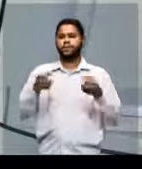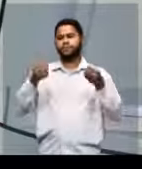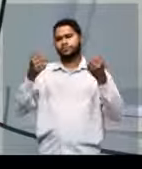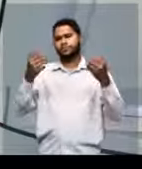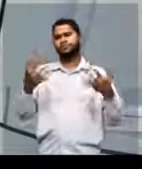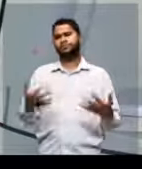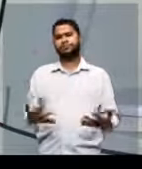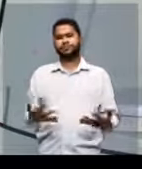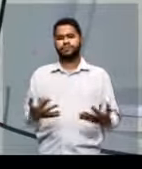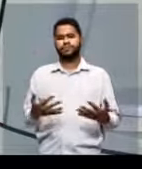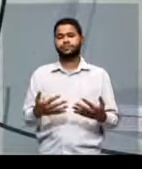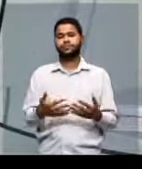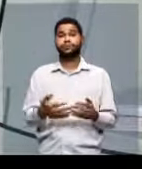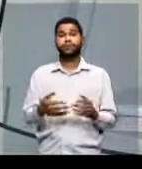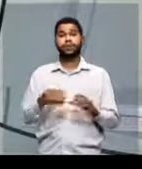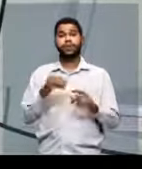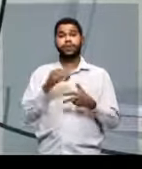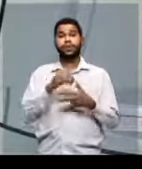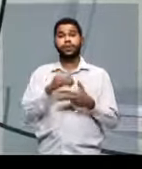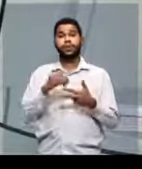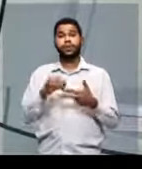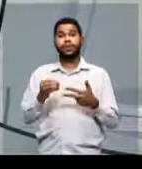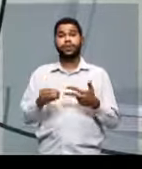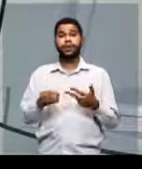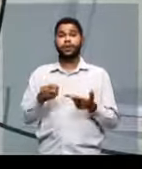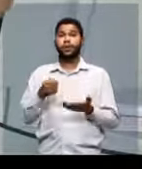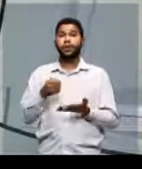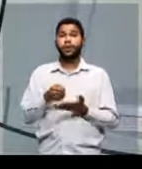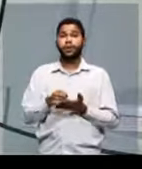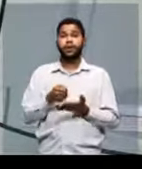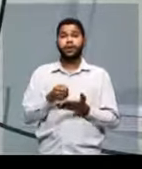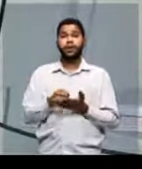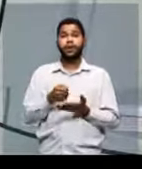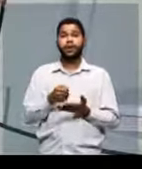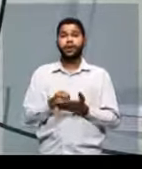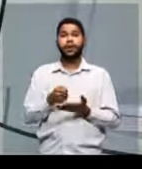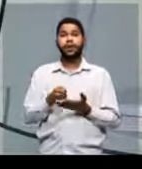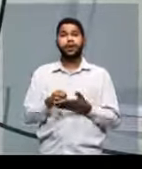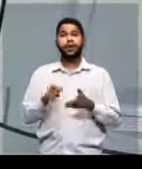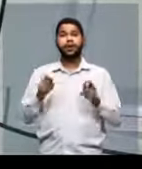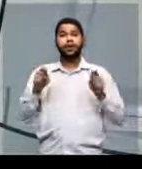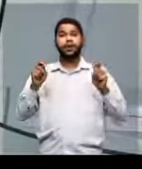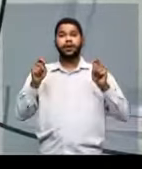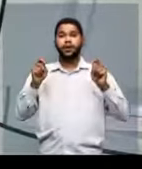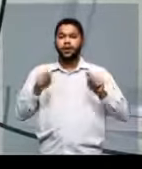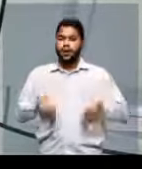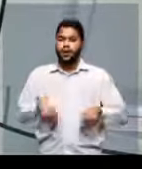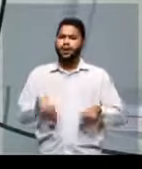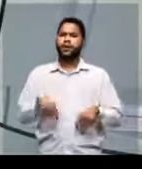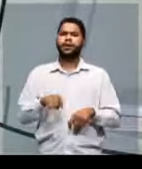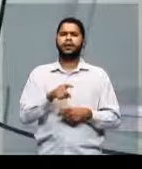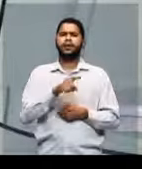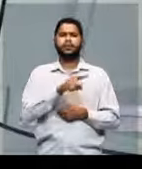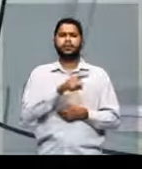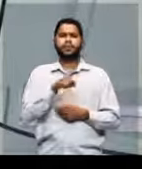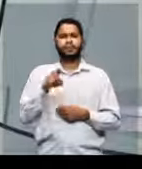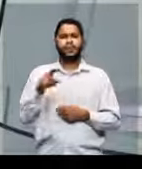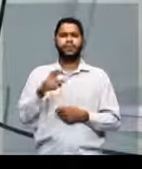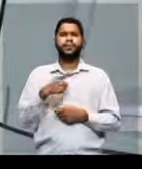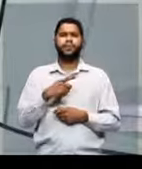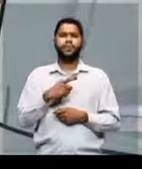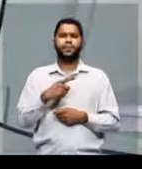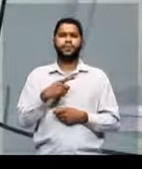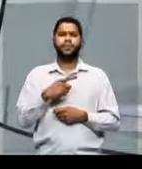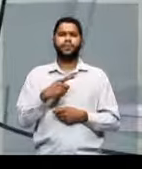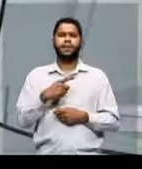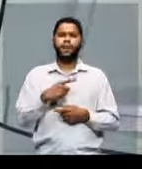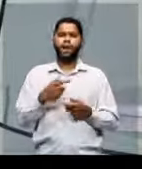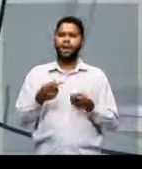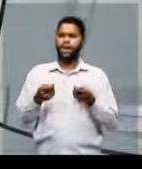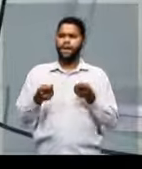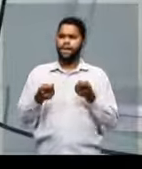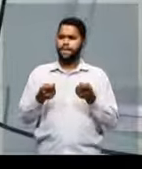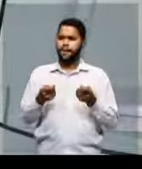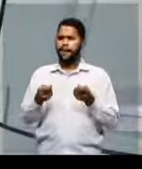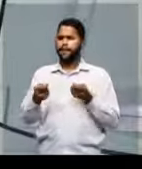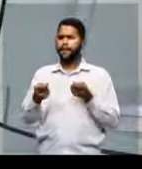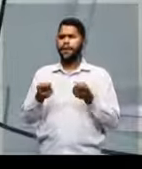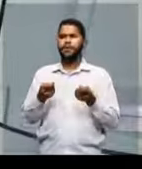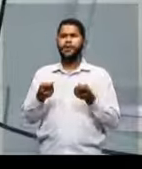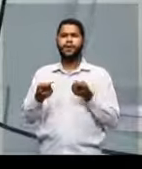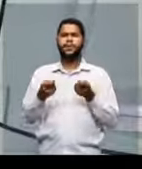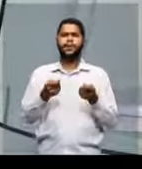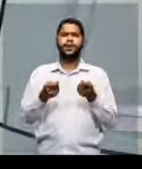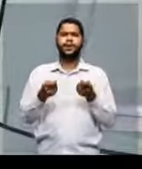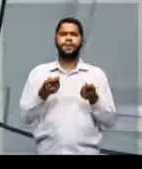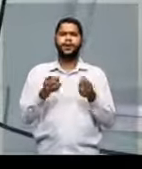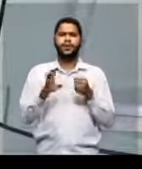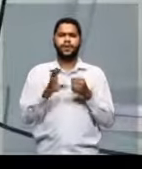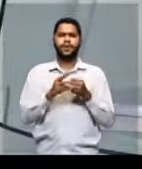isso, né? Que o Enem, ele vai exigir essa capacidade que você tem de articular conhecimentos.